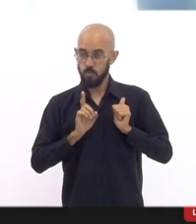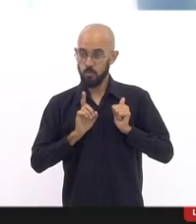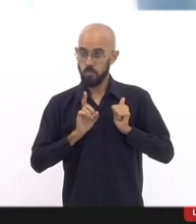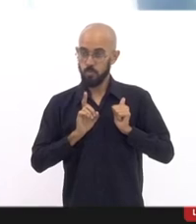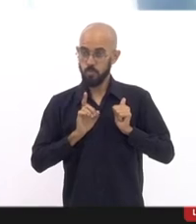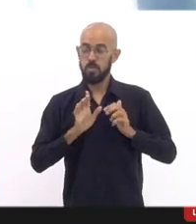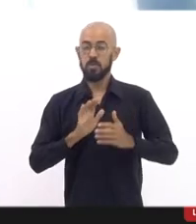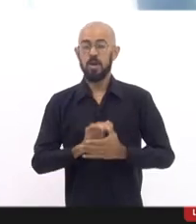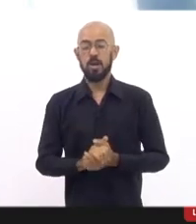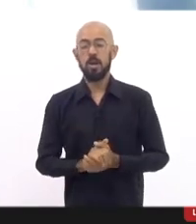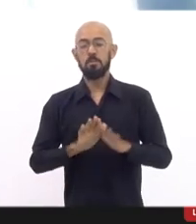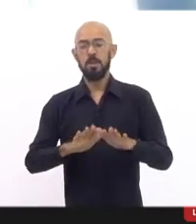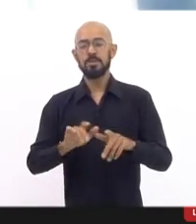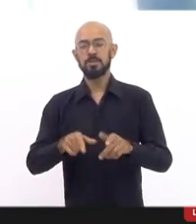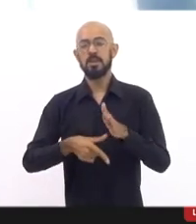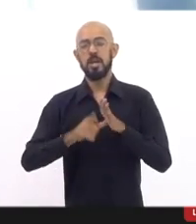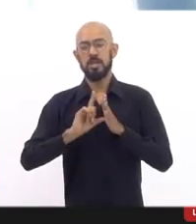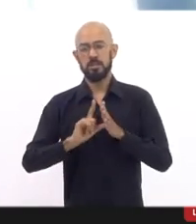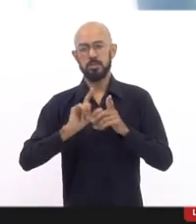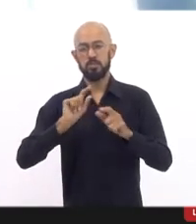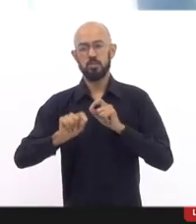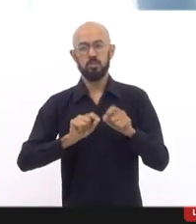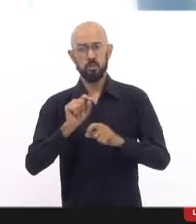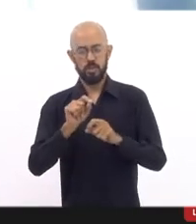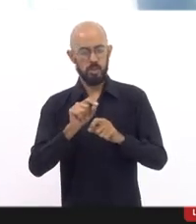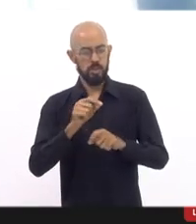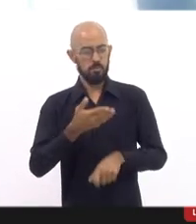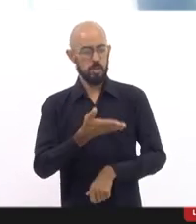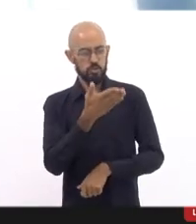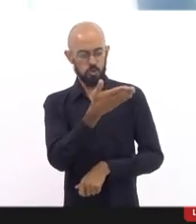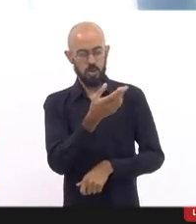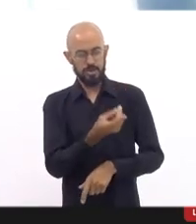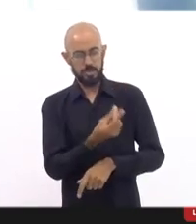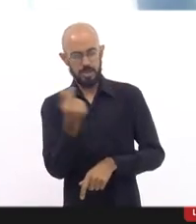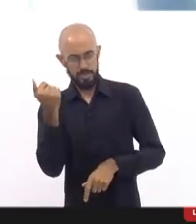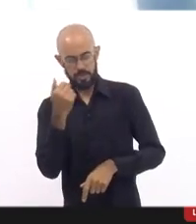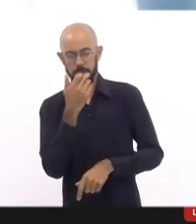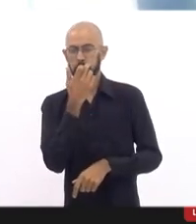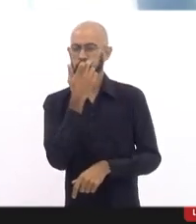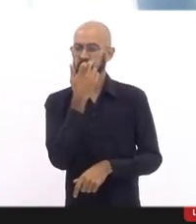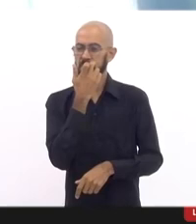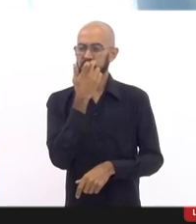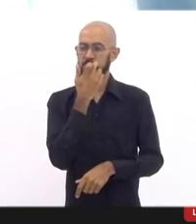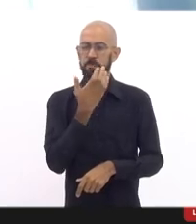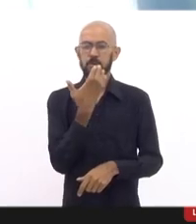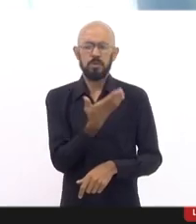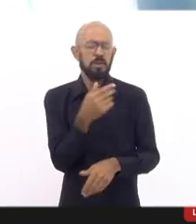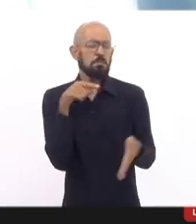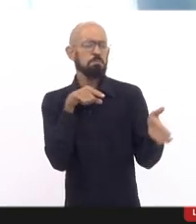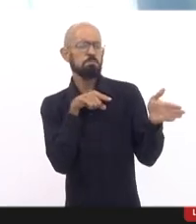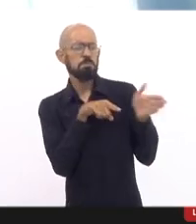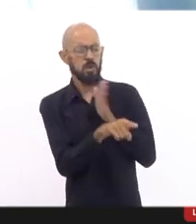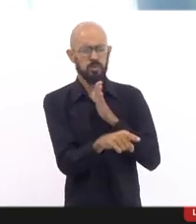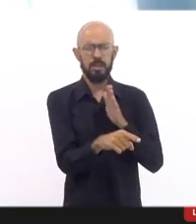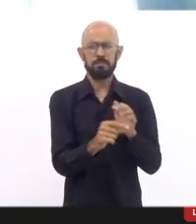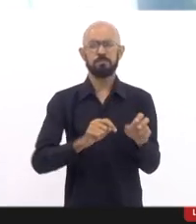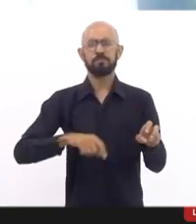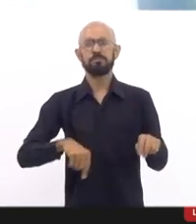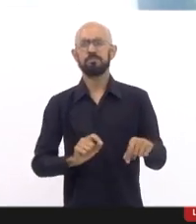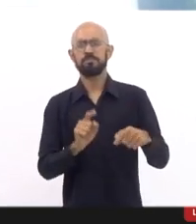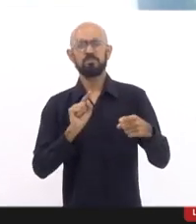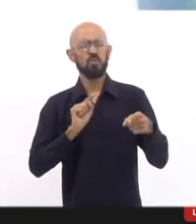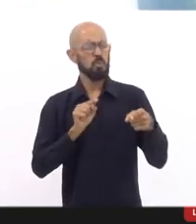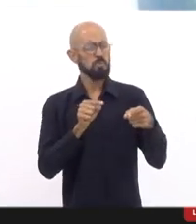Mas antes da senhora partir para essa missão justificada, doutor Eliane, eu queria lhe fazer uma pergunta, muito